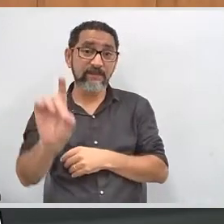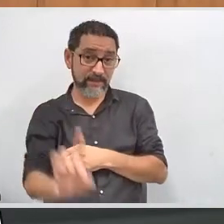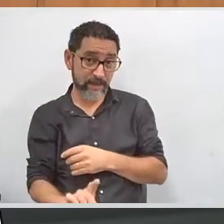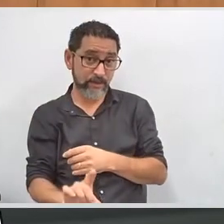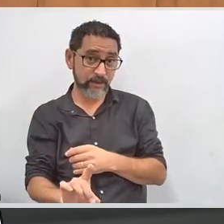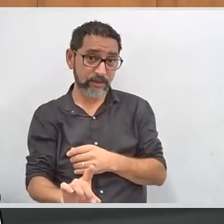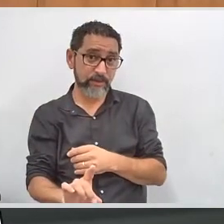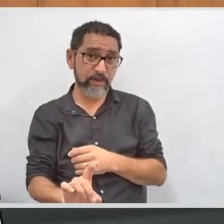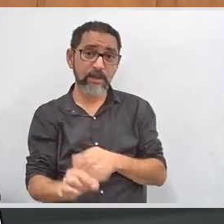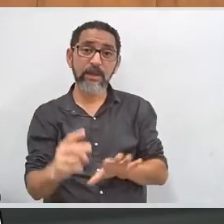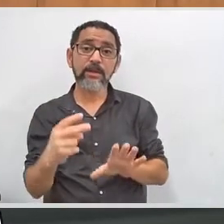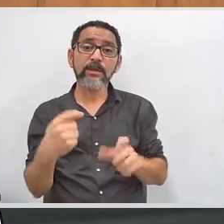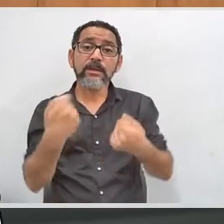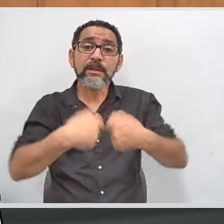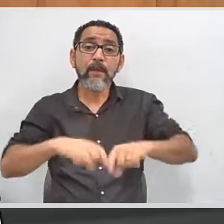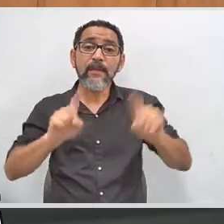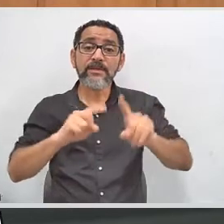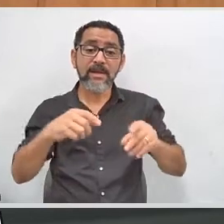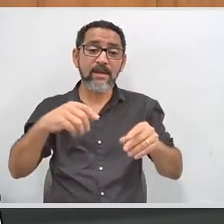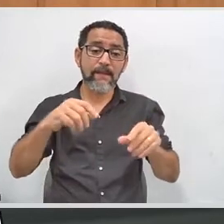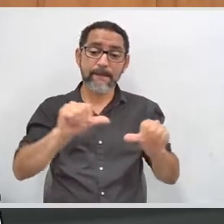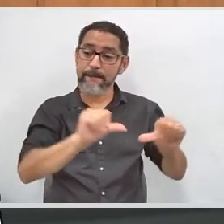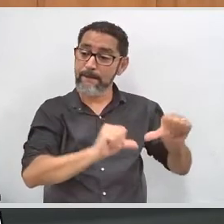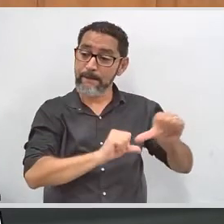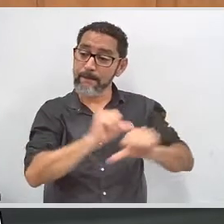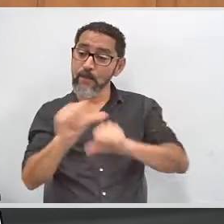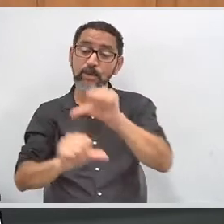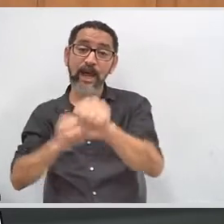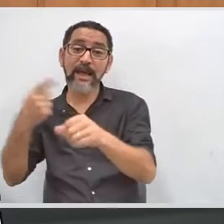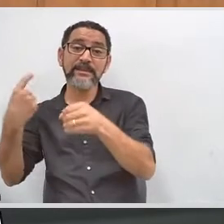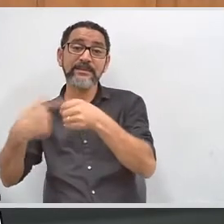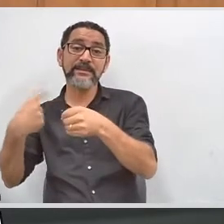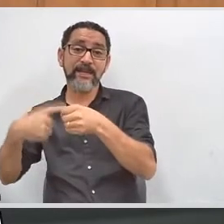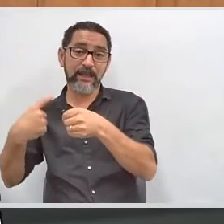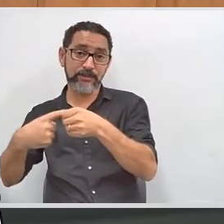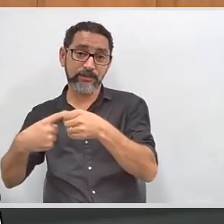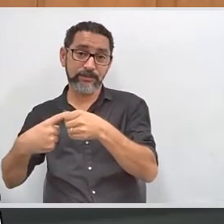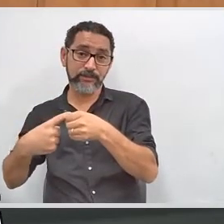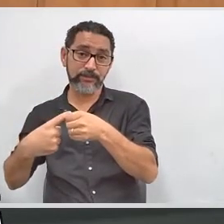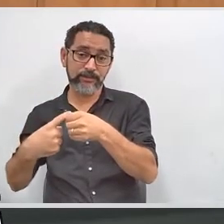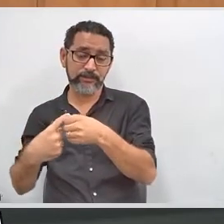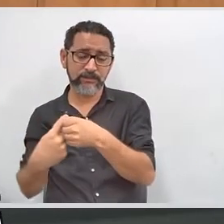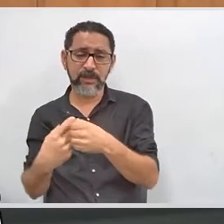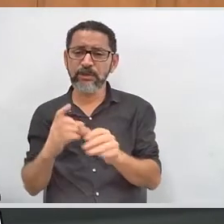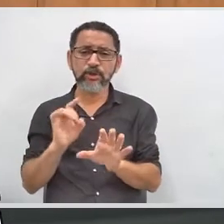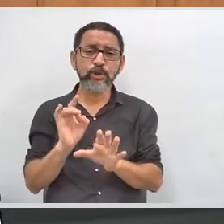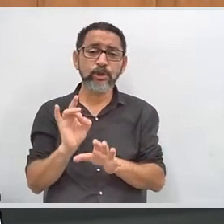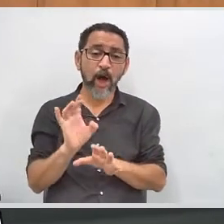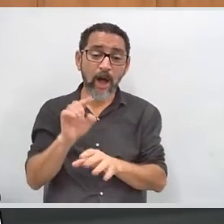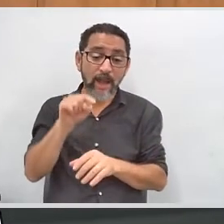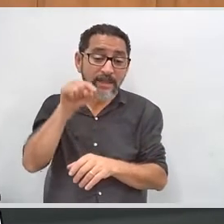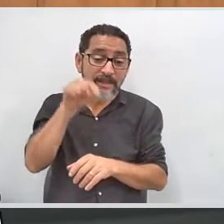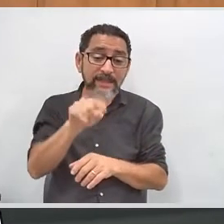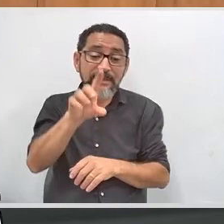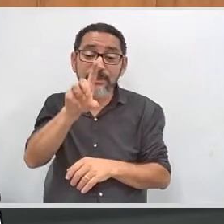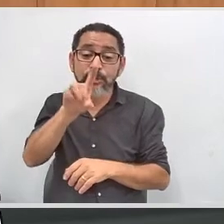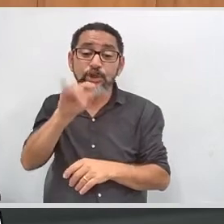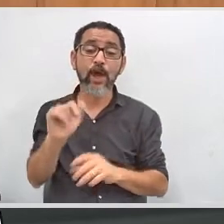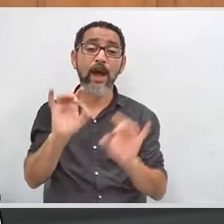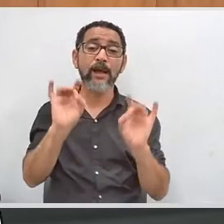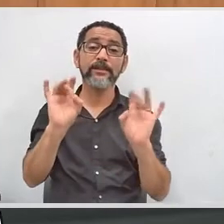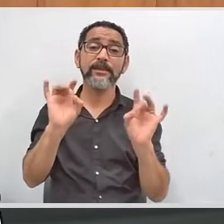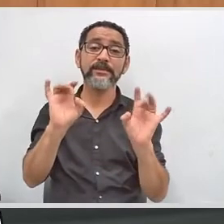um destaque nisso, porque ele não tem que mudar de cidade, ele pode estar na mesma cidade e buscar nessa ocasião um